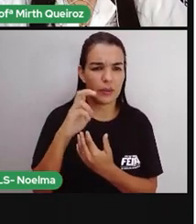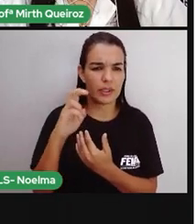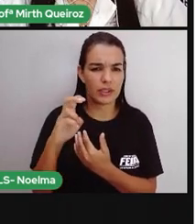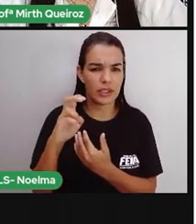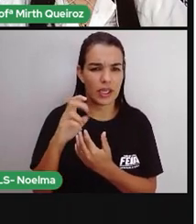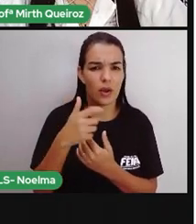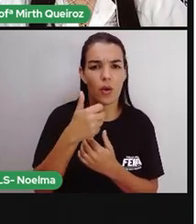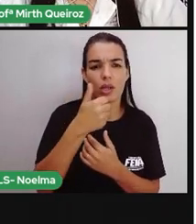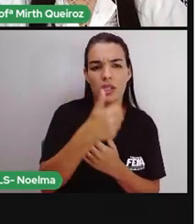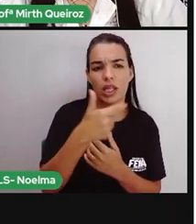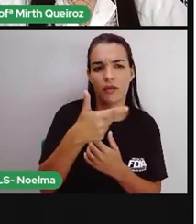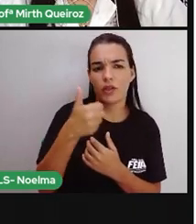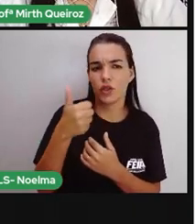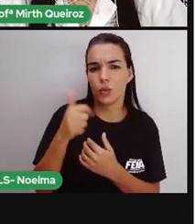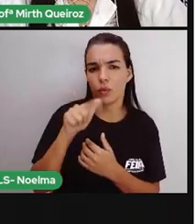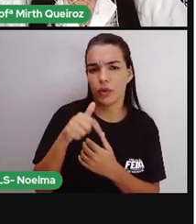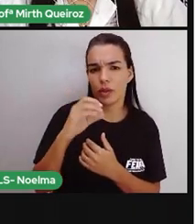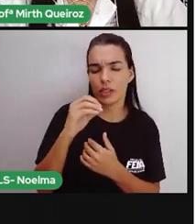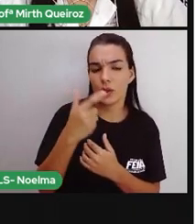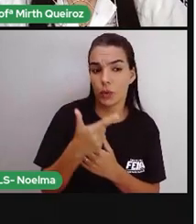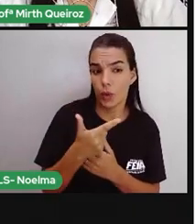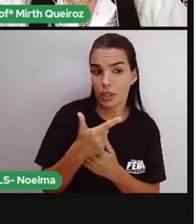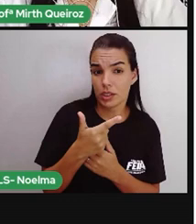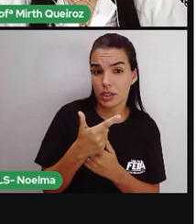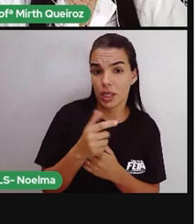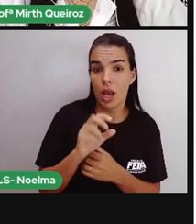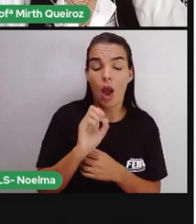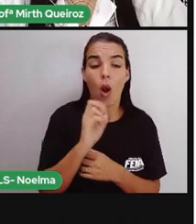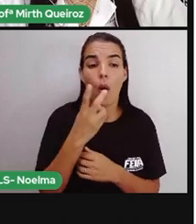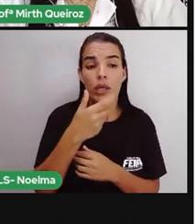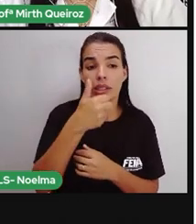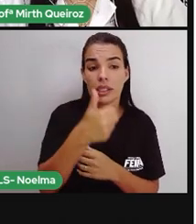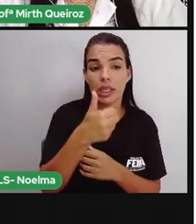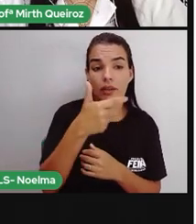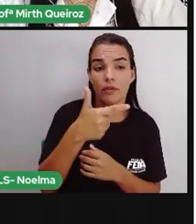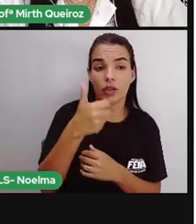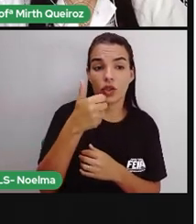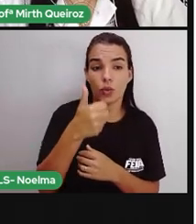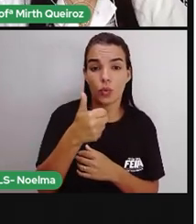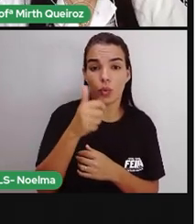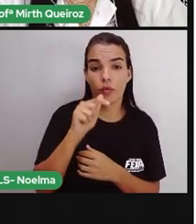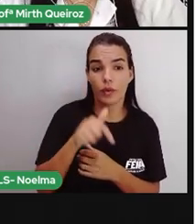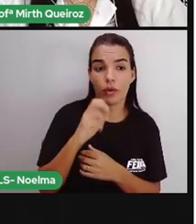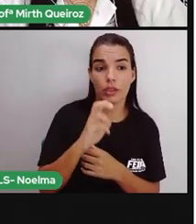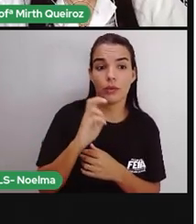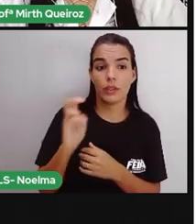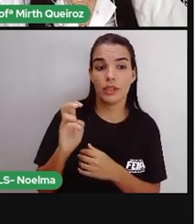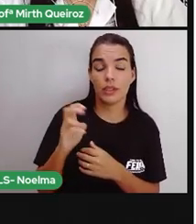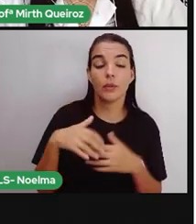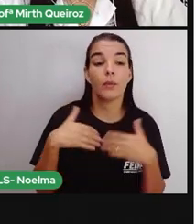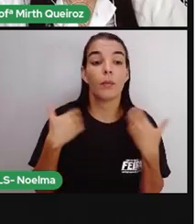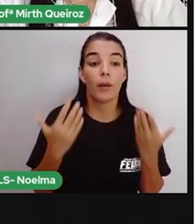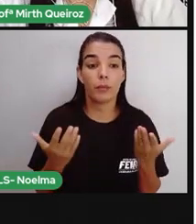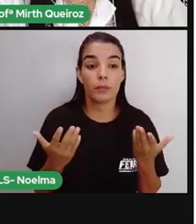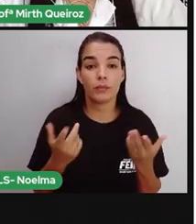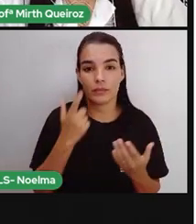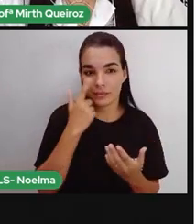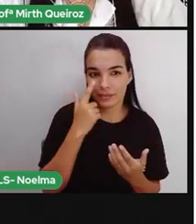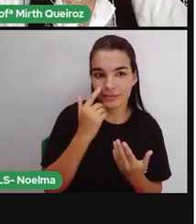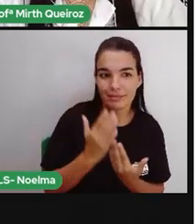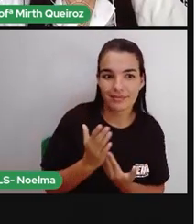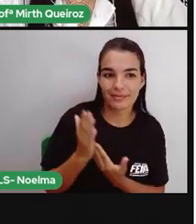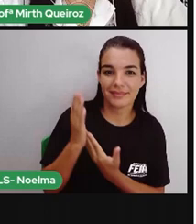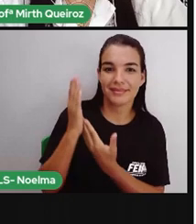Vamos ver. 50 mais 50, 100. Mais os 20, 120. Aqui nós temos